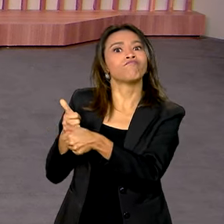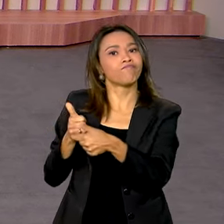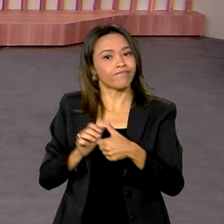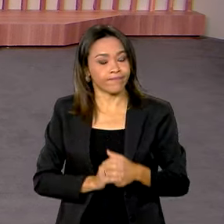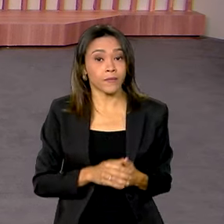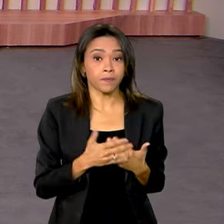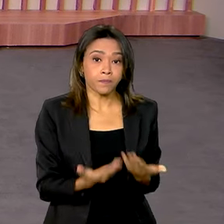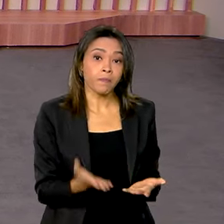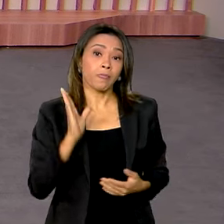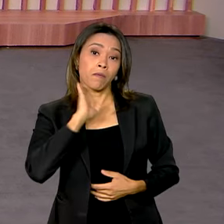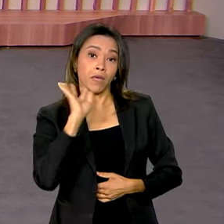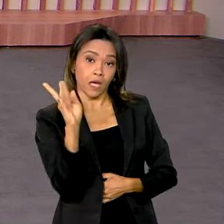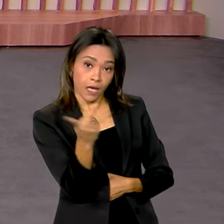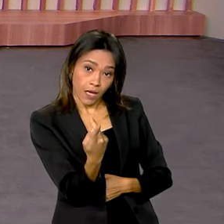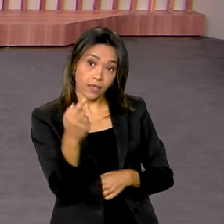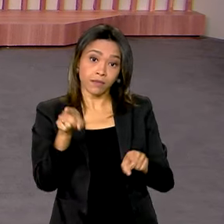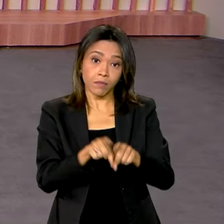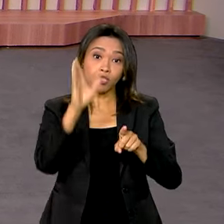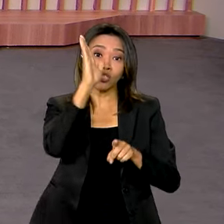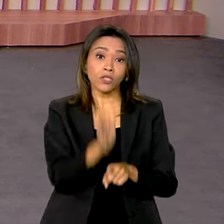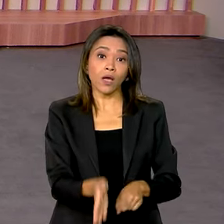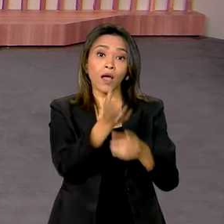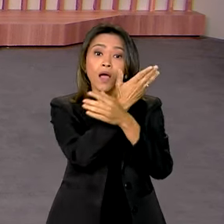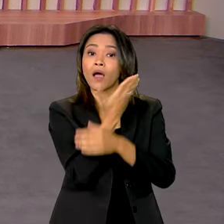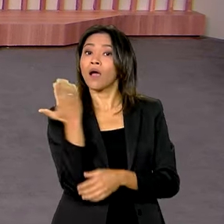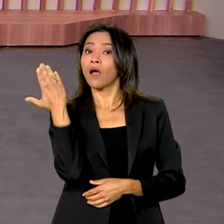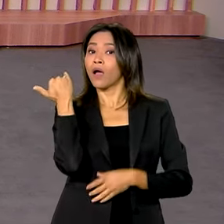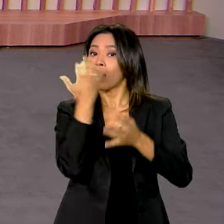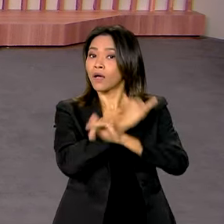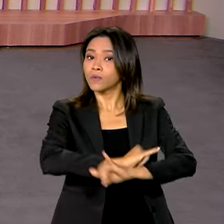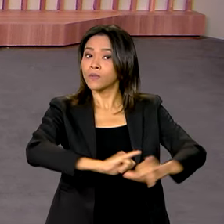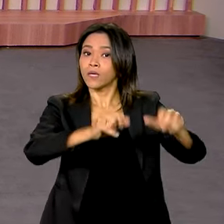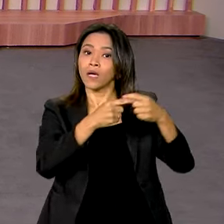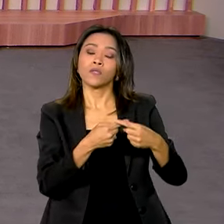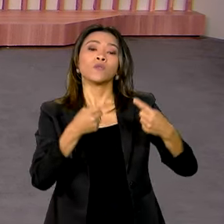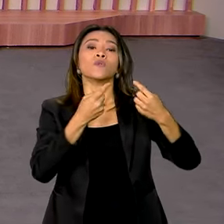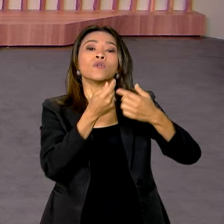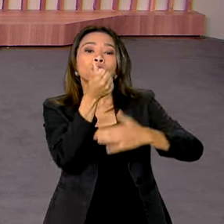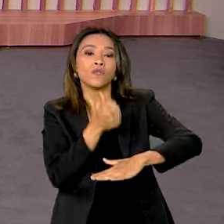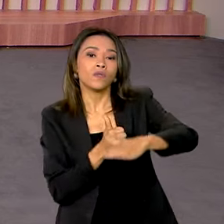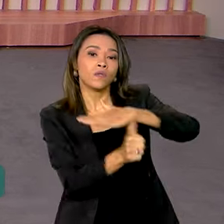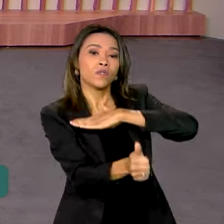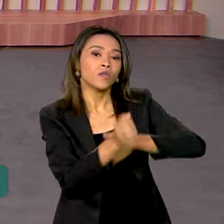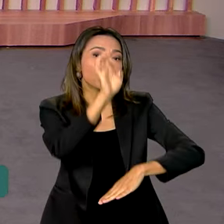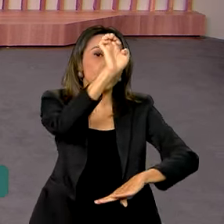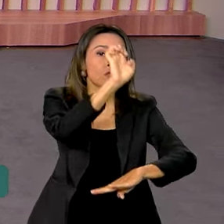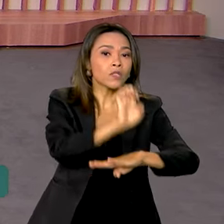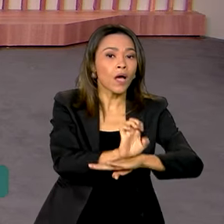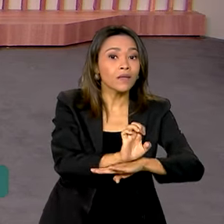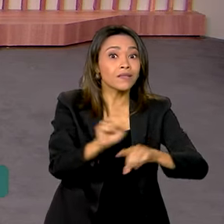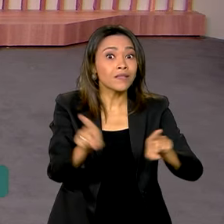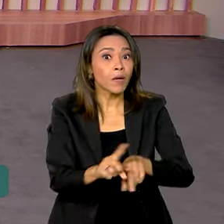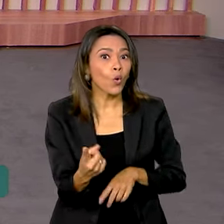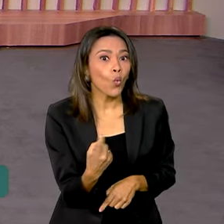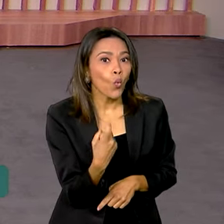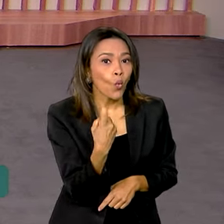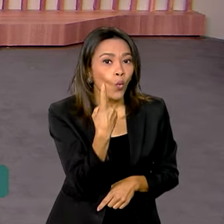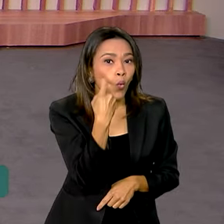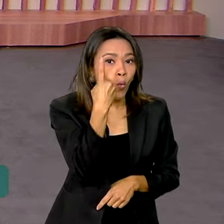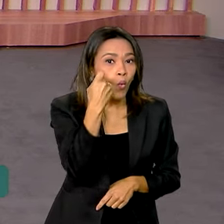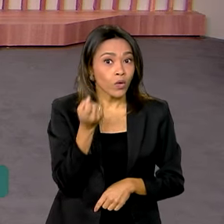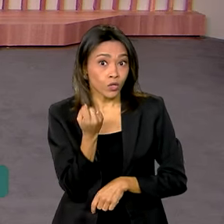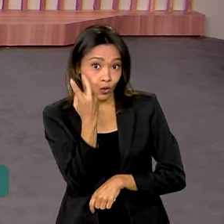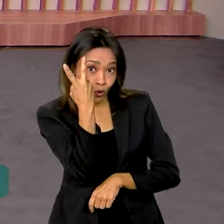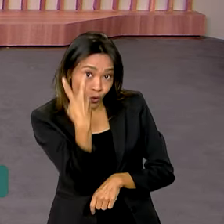Em Belo Horizonte, também foram anunciados investimentos federais para o estado de Minas Gerais e, de forma inédita, dois